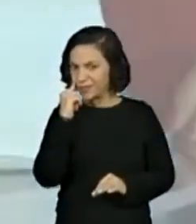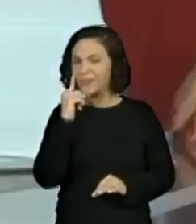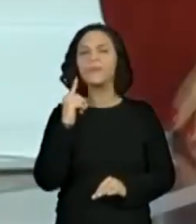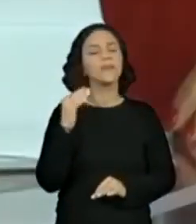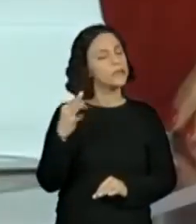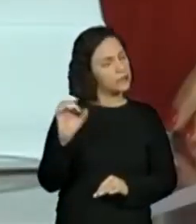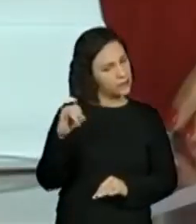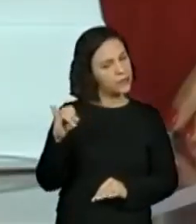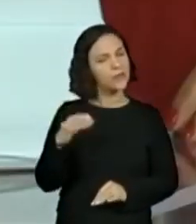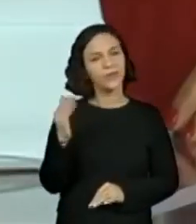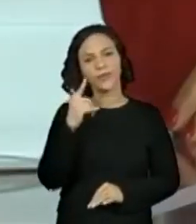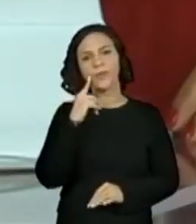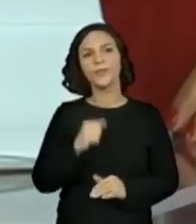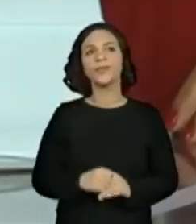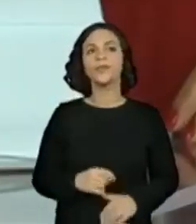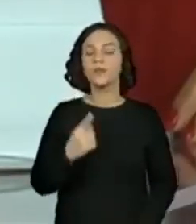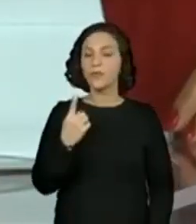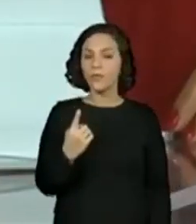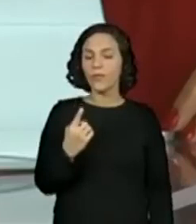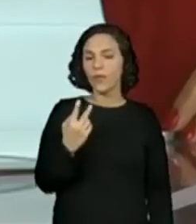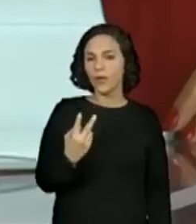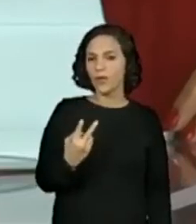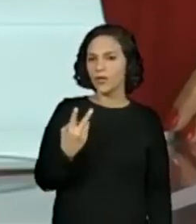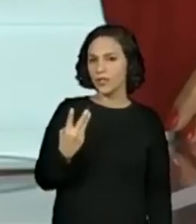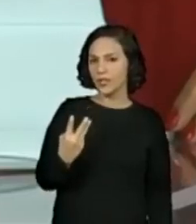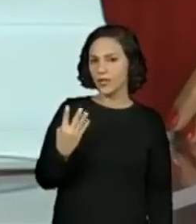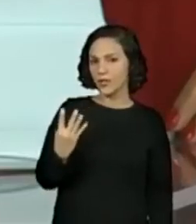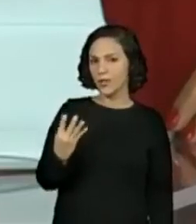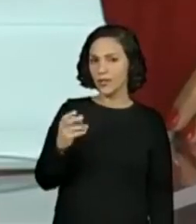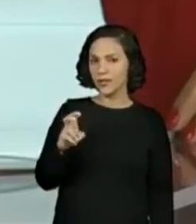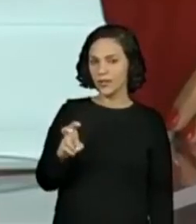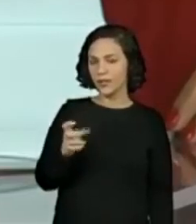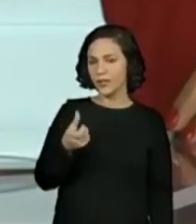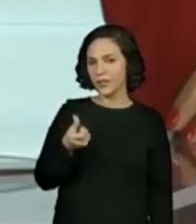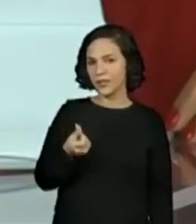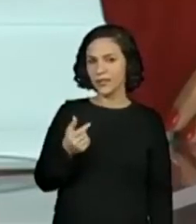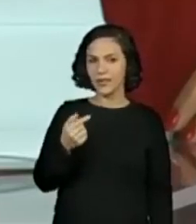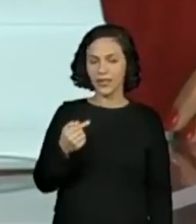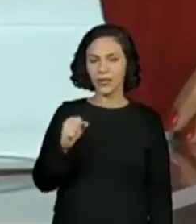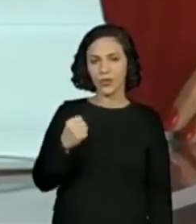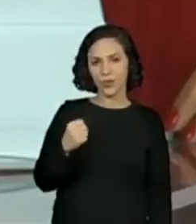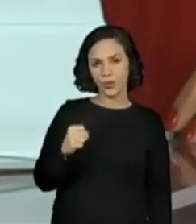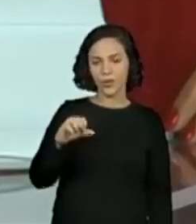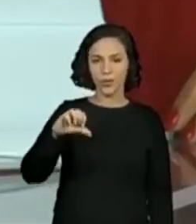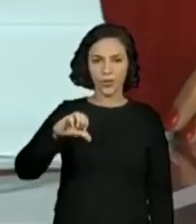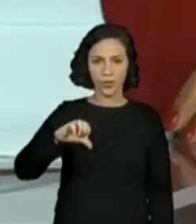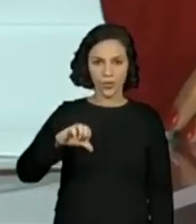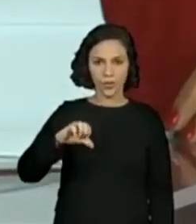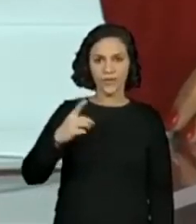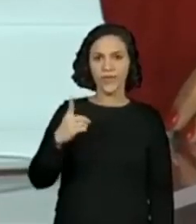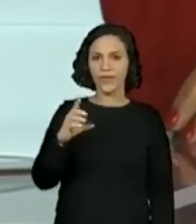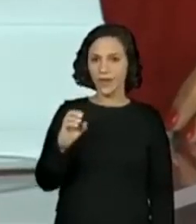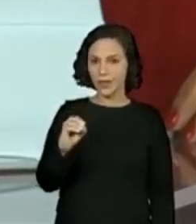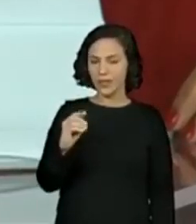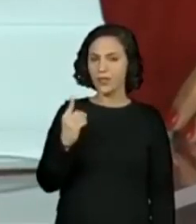cálculo mental? Vamos, vamos com certeza. Um, dois, três, quatro, cinco, seis, sete, oito,